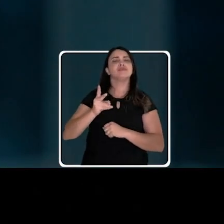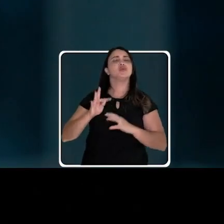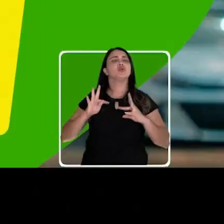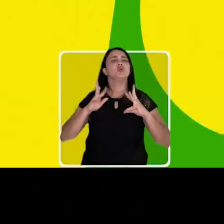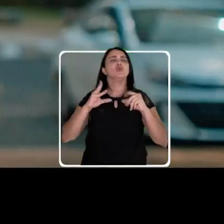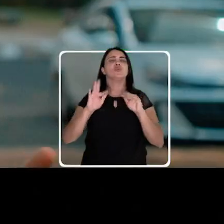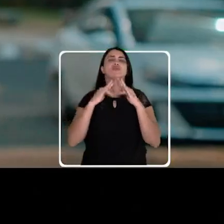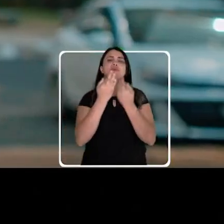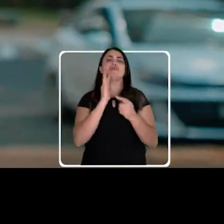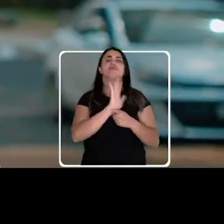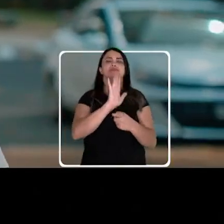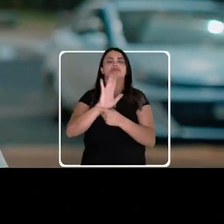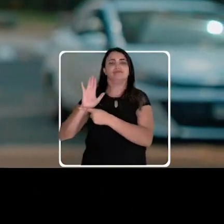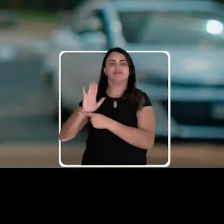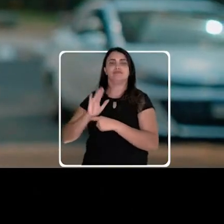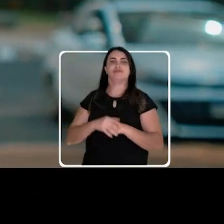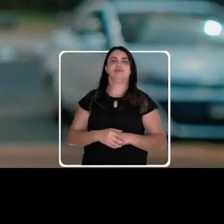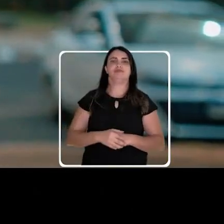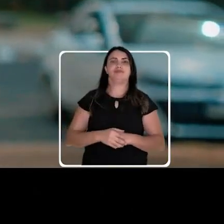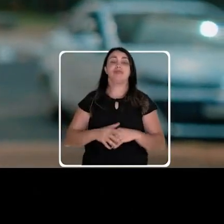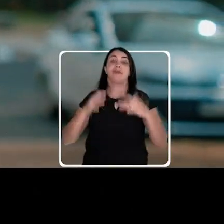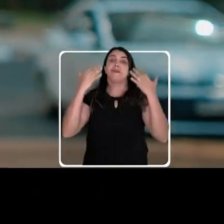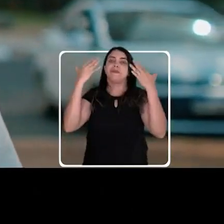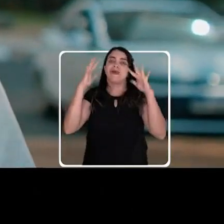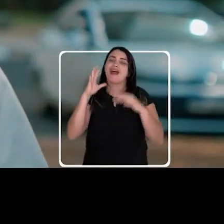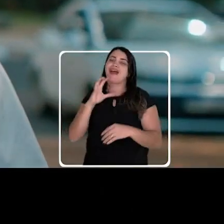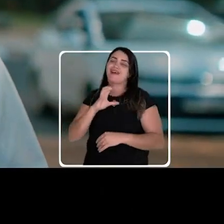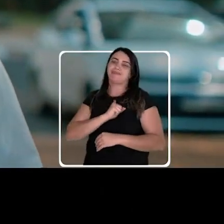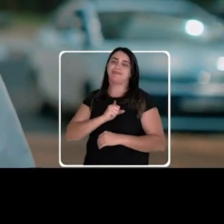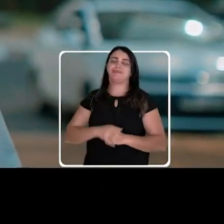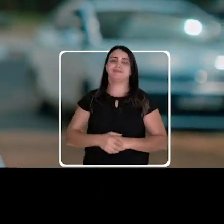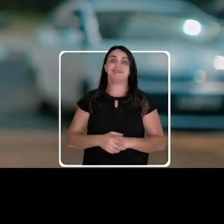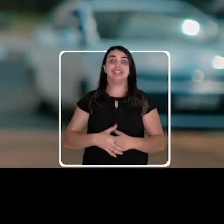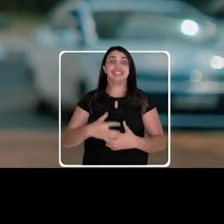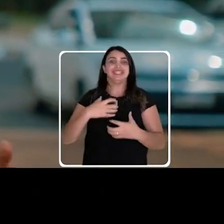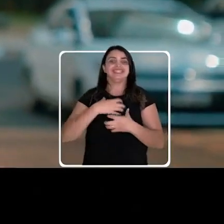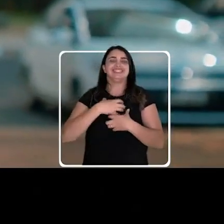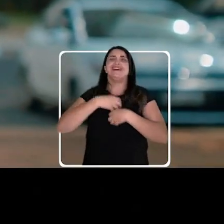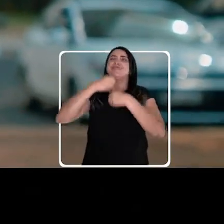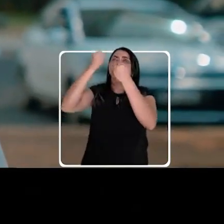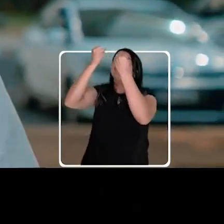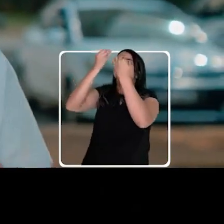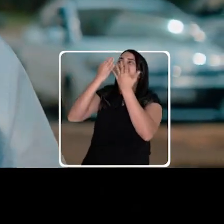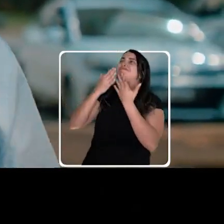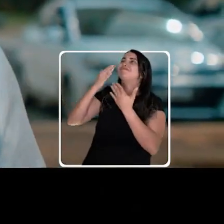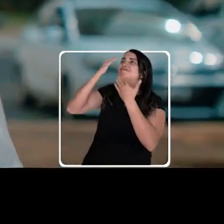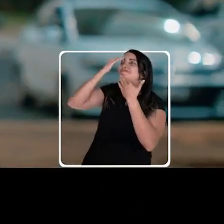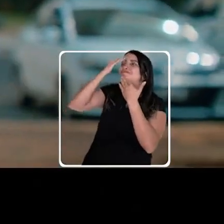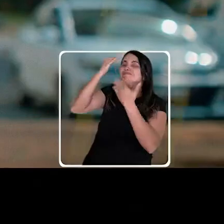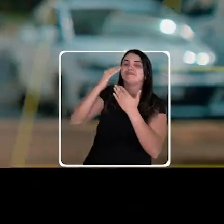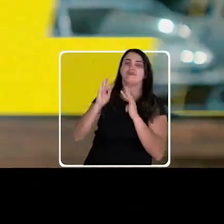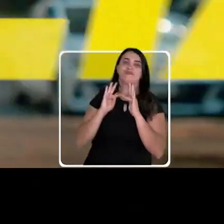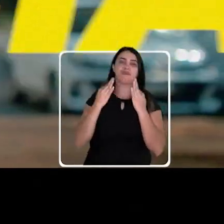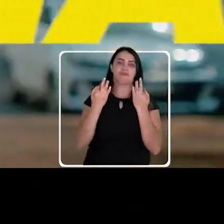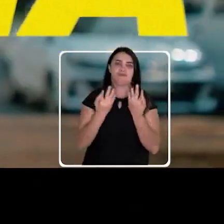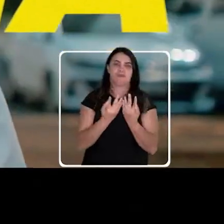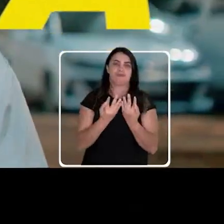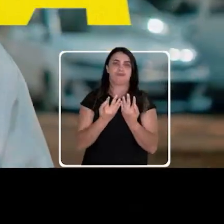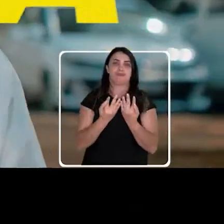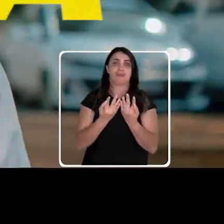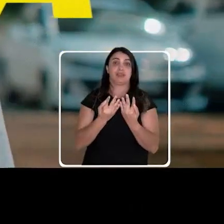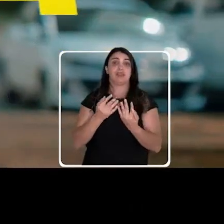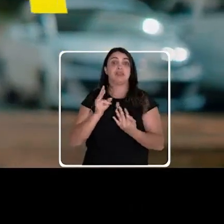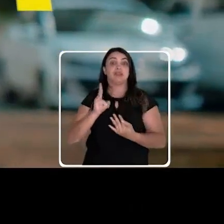nossa cidade. Eu me sinto muito abençoado e agradecido pela minha família. De todas as conquistas que uma pessoa pode ter, a